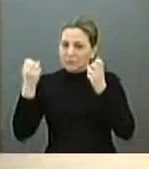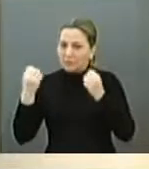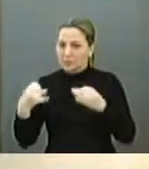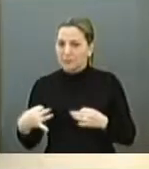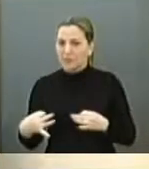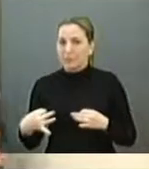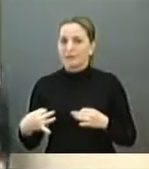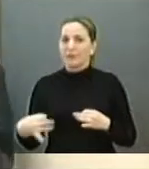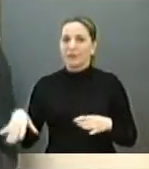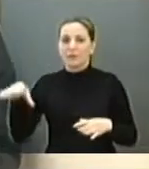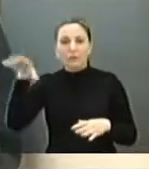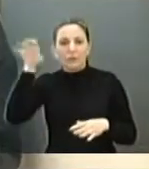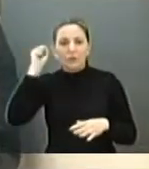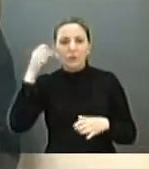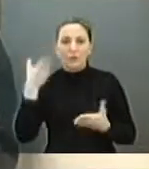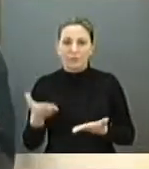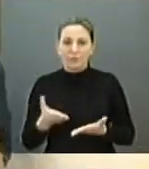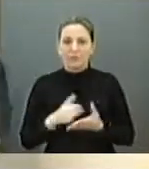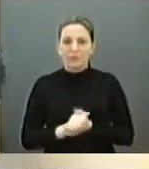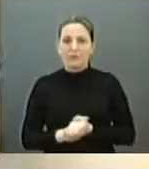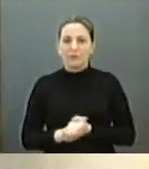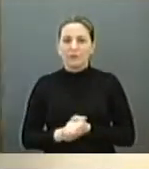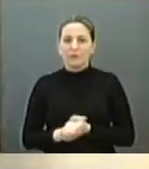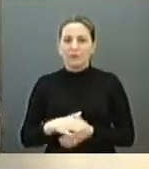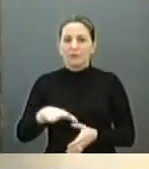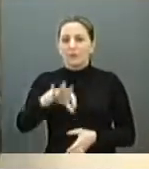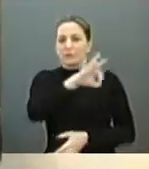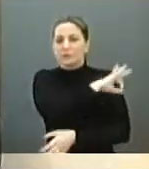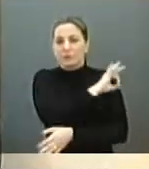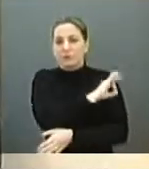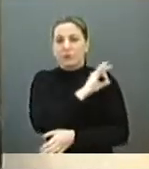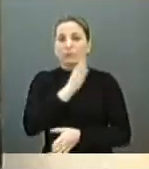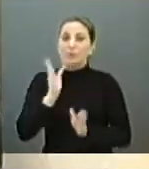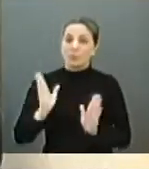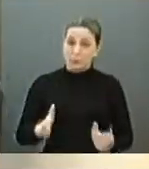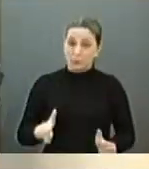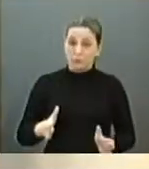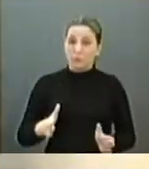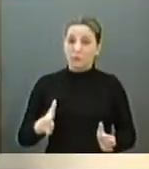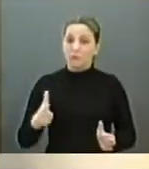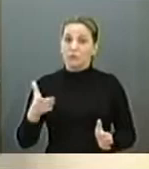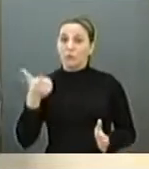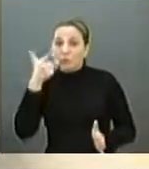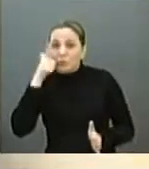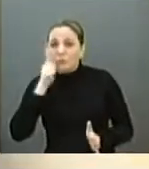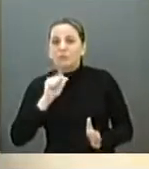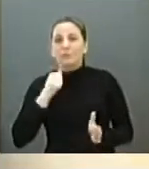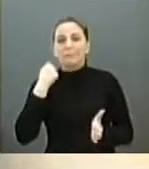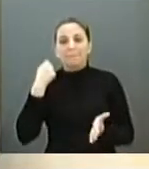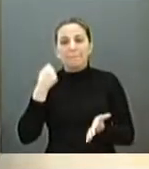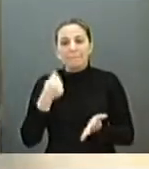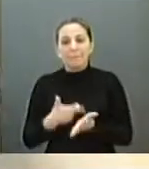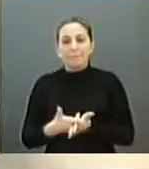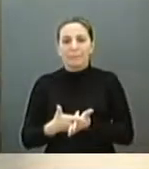explicado, para quem está nos ouvindo, a prefeitura hoje não consegue pagar